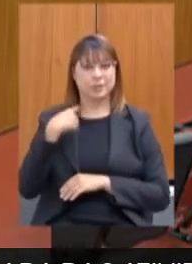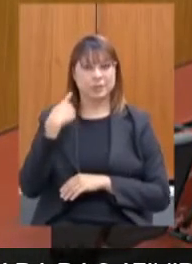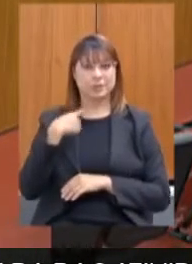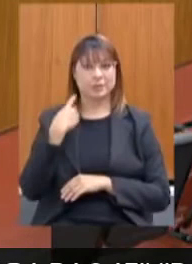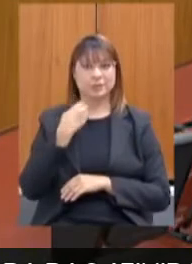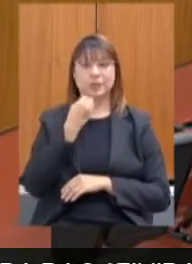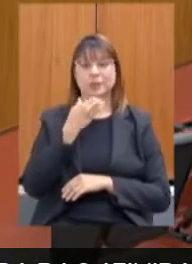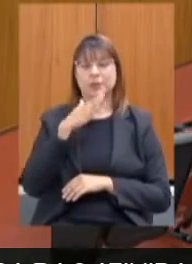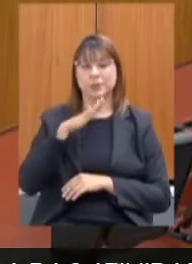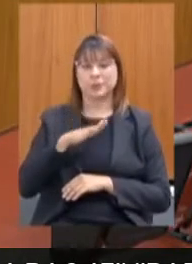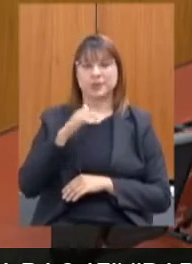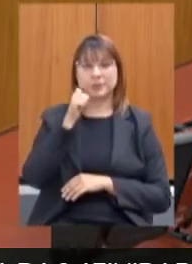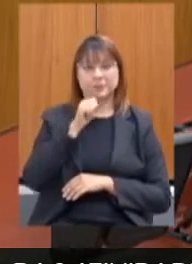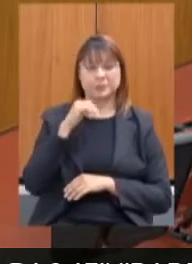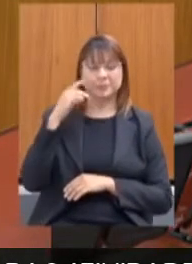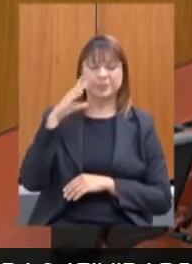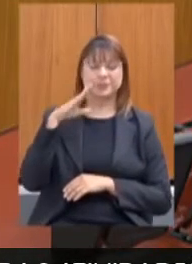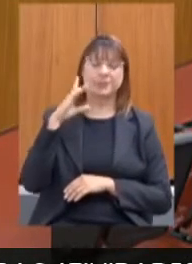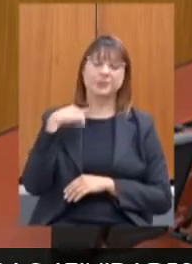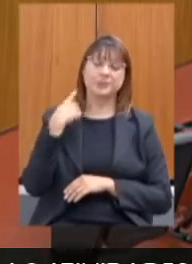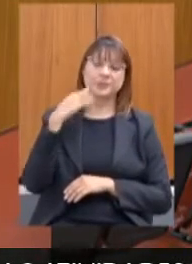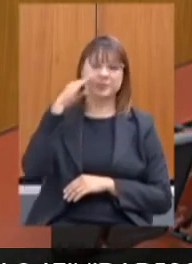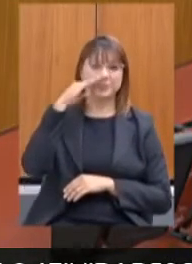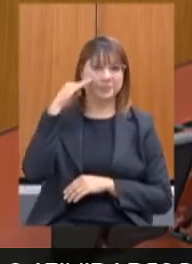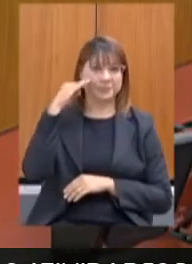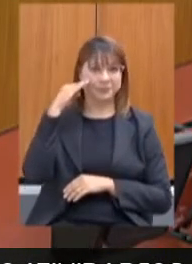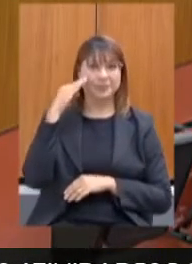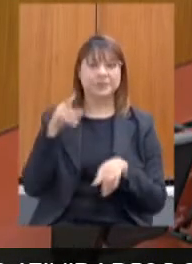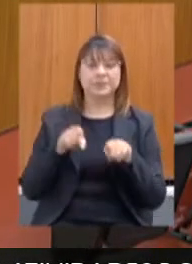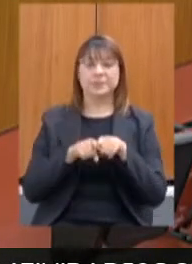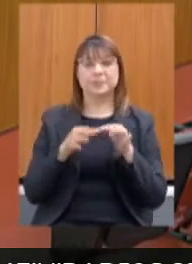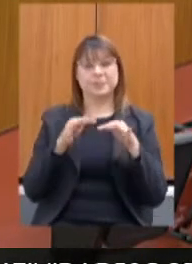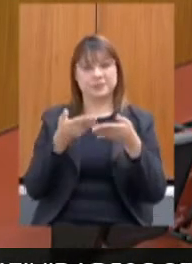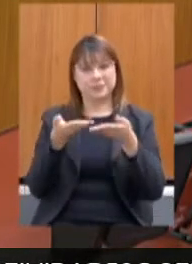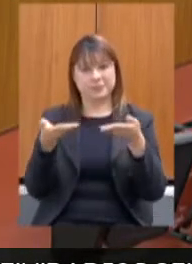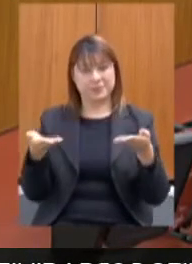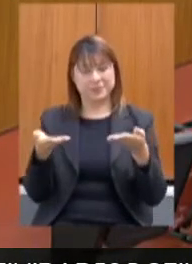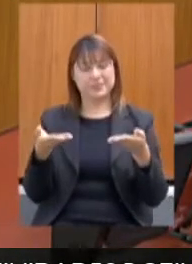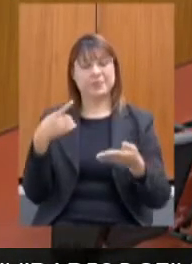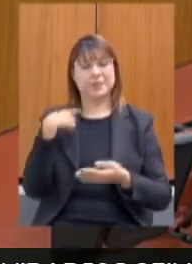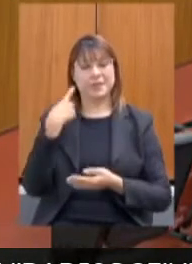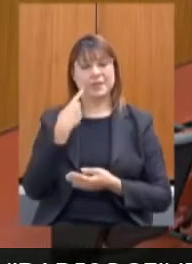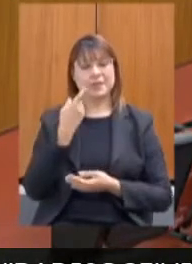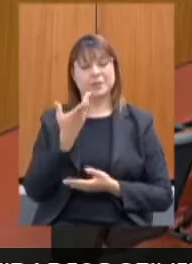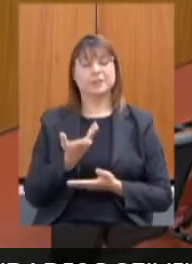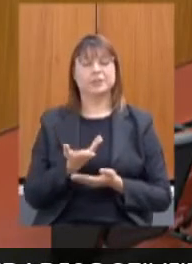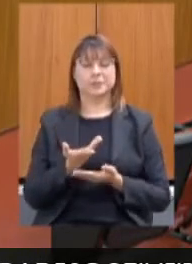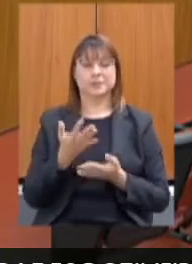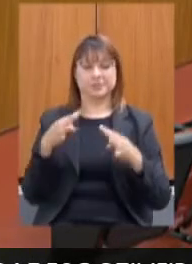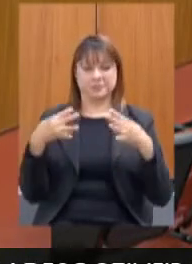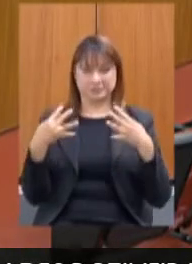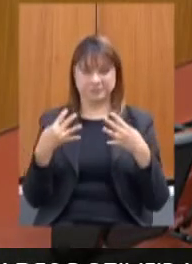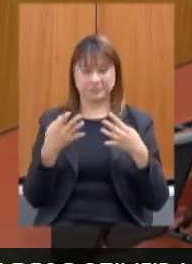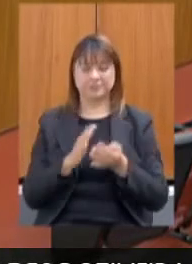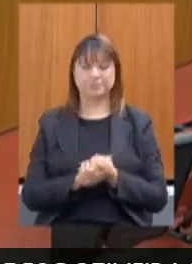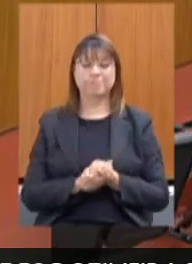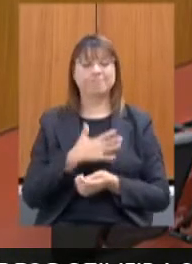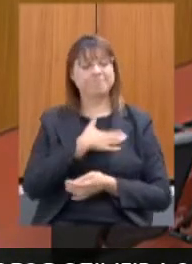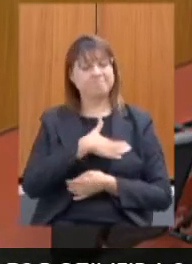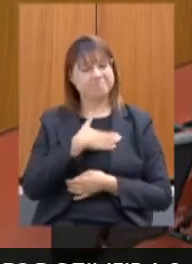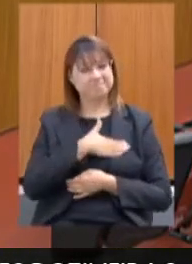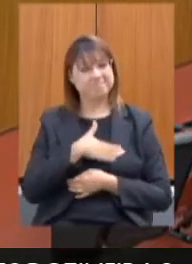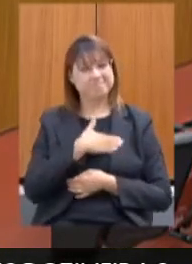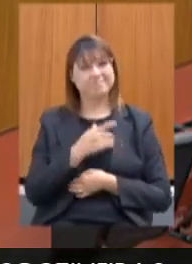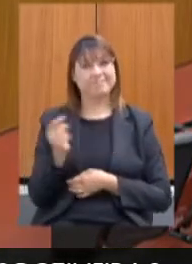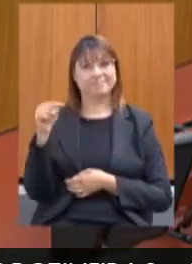deputado Beatriz Serqueira. Boa tarde a todos os deputados que nós estamos assistindo e acompanhando. É um prazer estar aqui mais uma